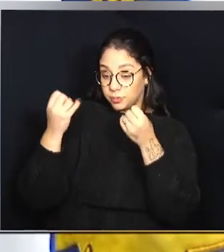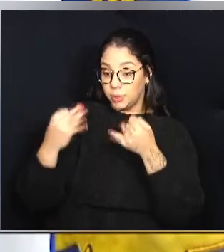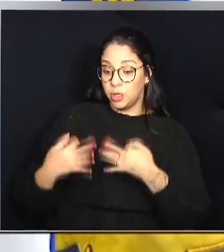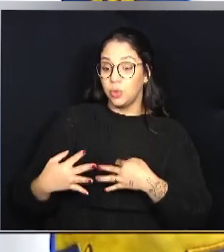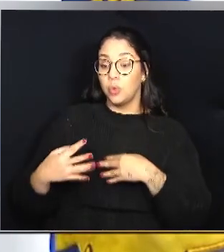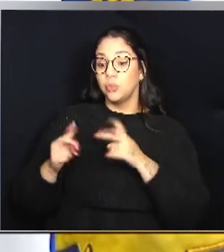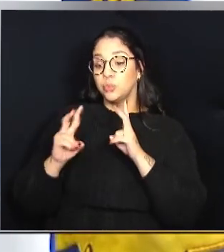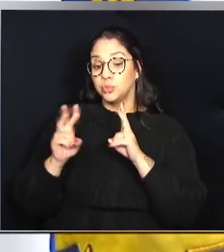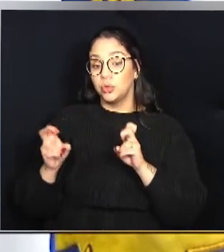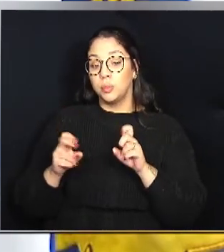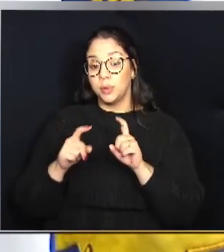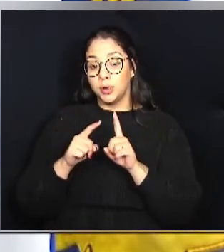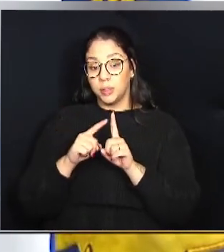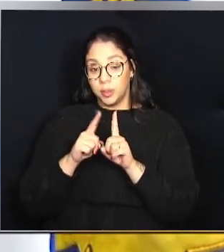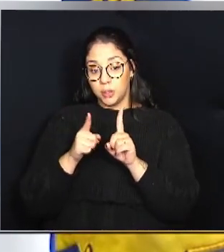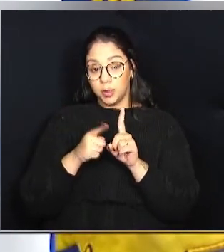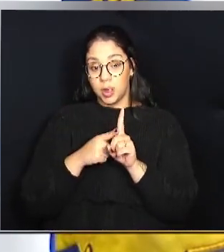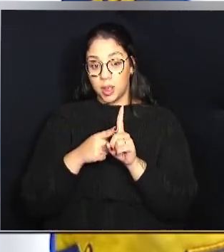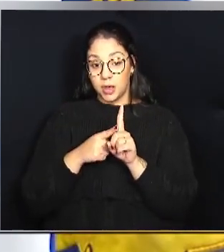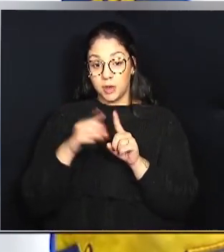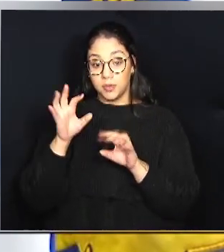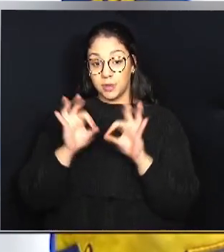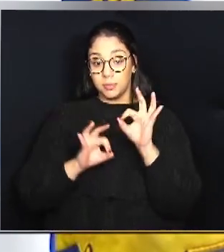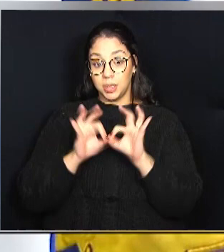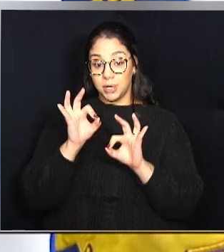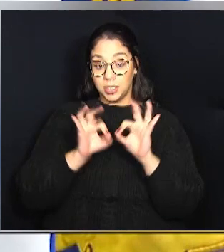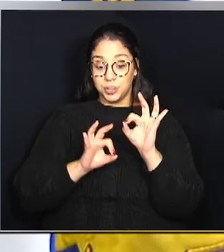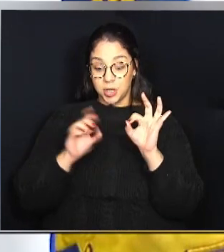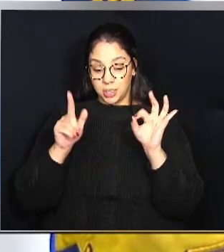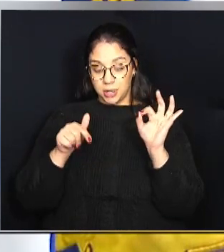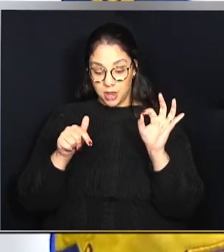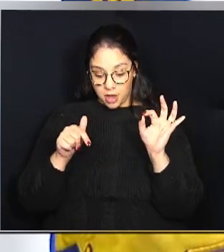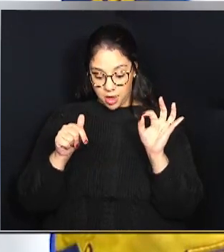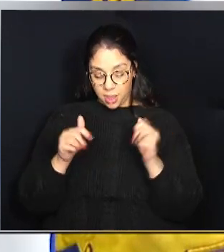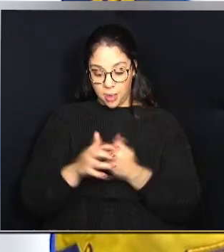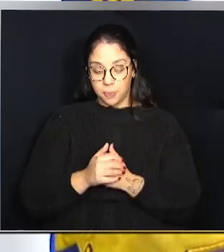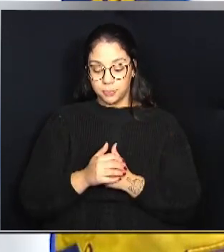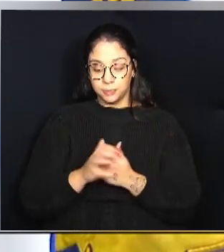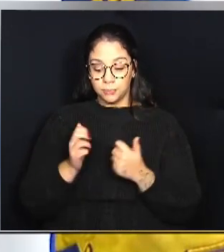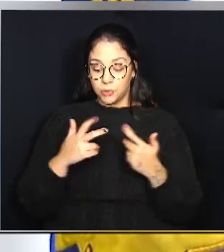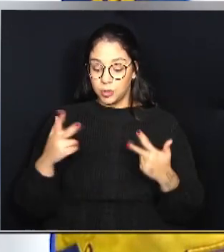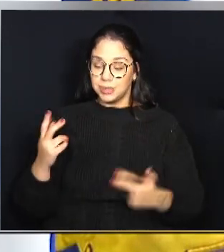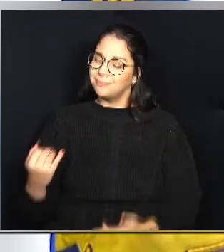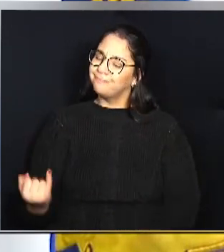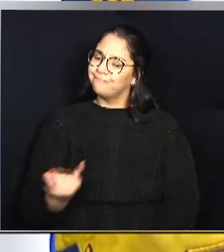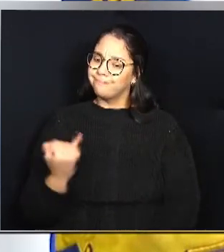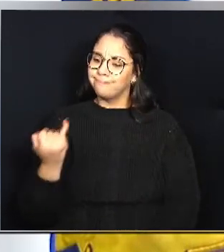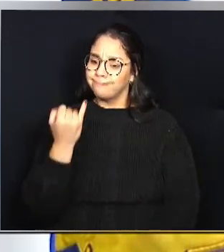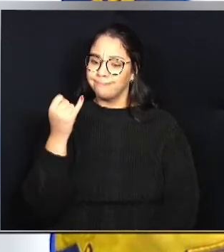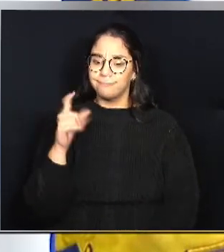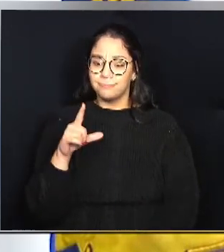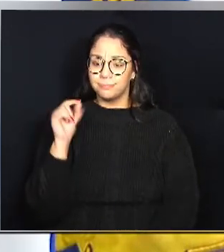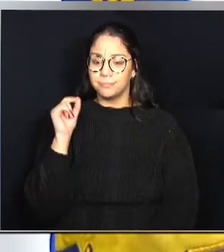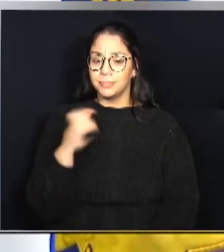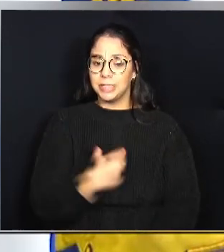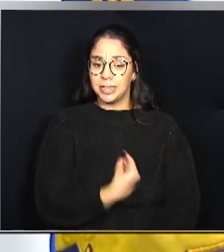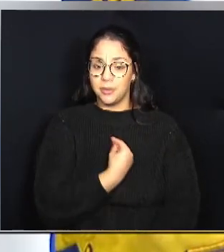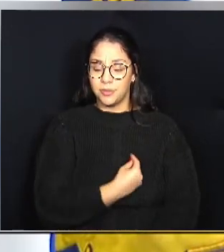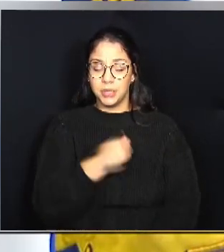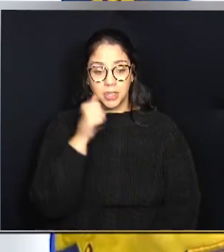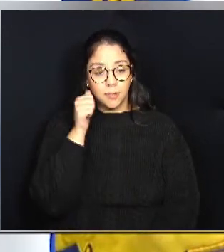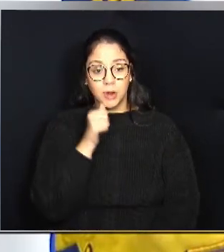porque a gente precisa, como foi bem dito aqui, a questão da gravidez planejada, ser uma coisa